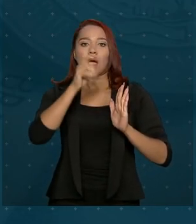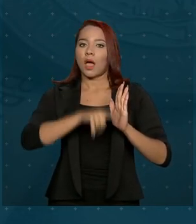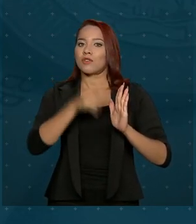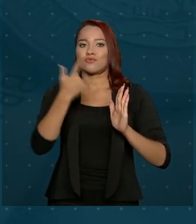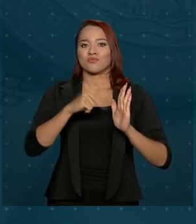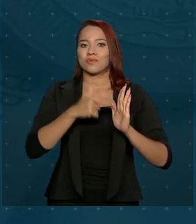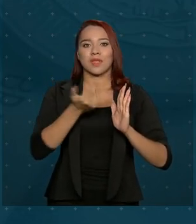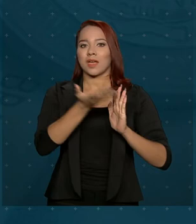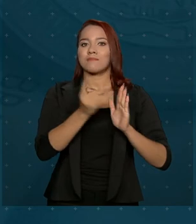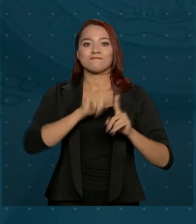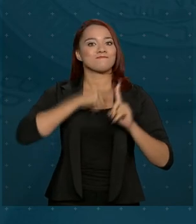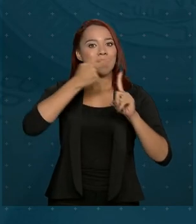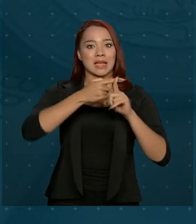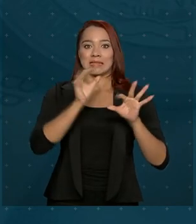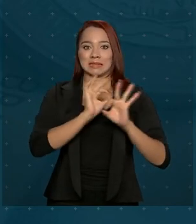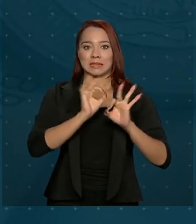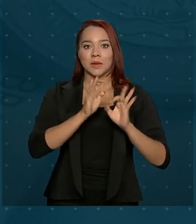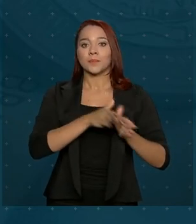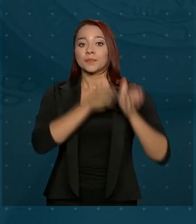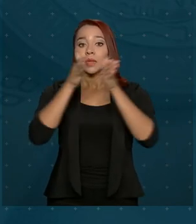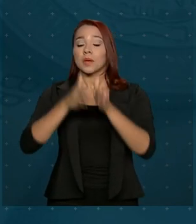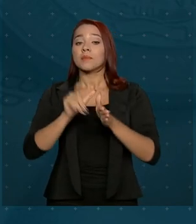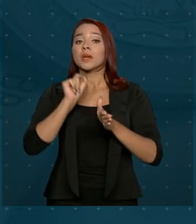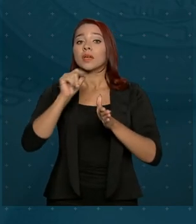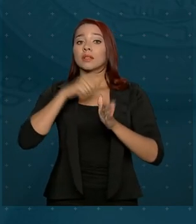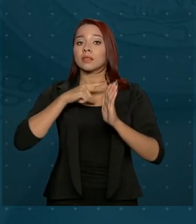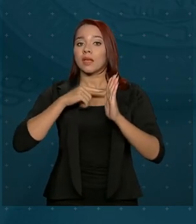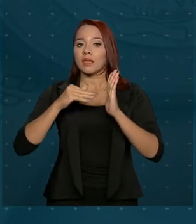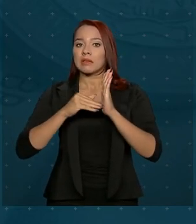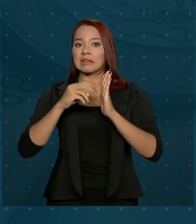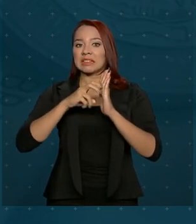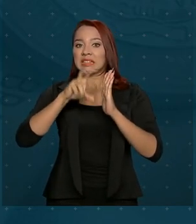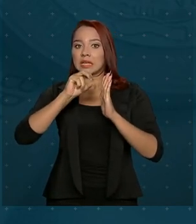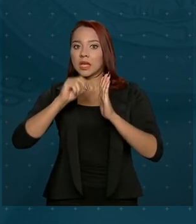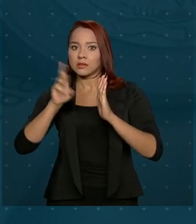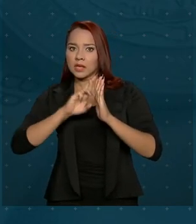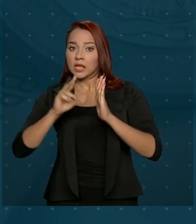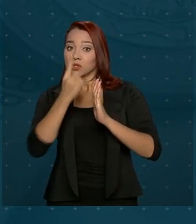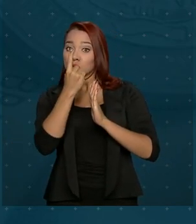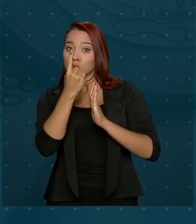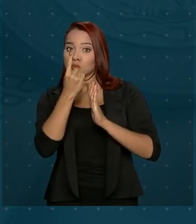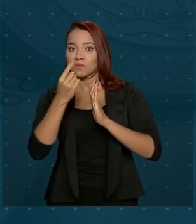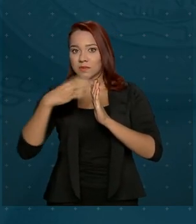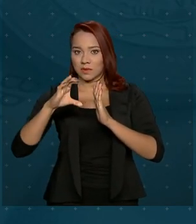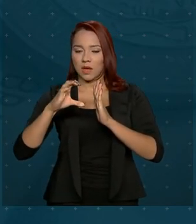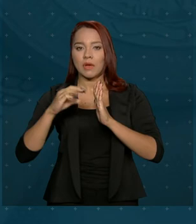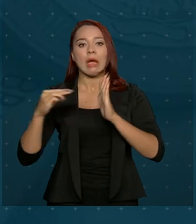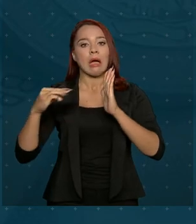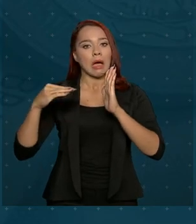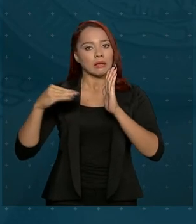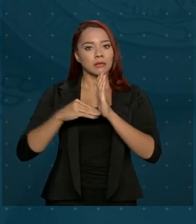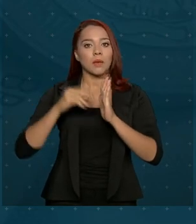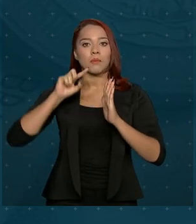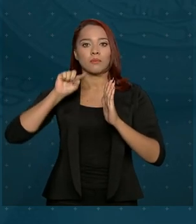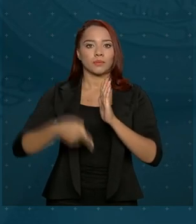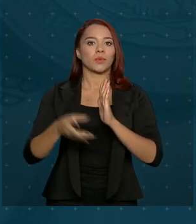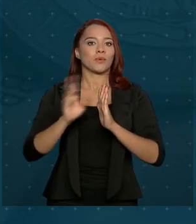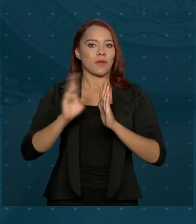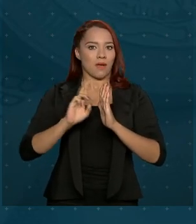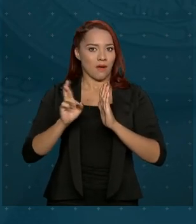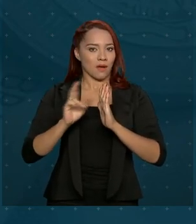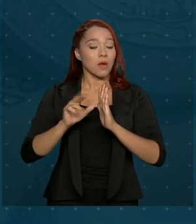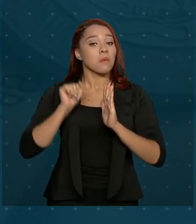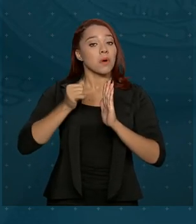tem parcela adicional. Para quem tem de R$ 500,01 até R$,00, pode